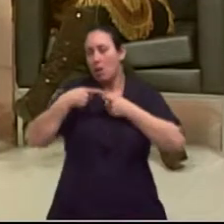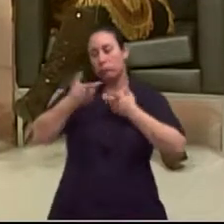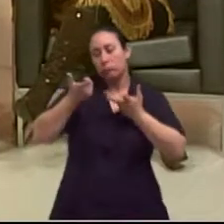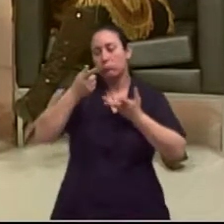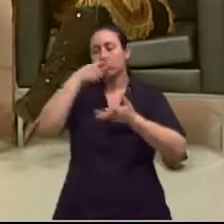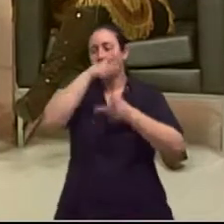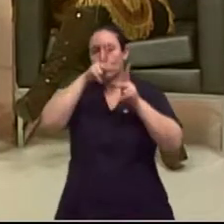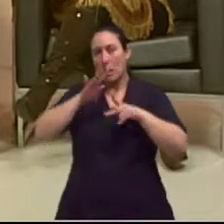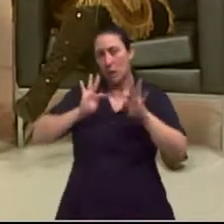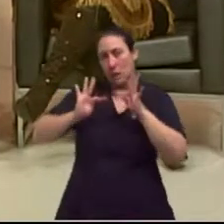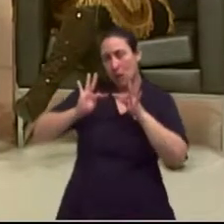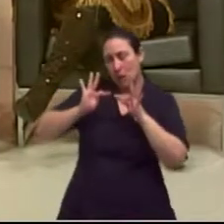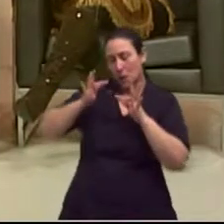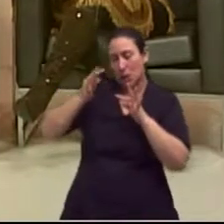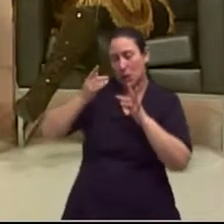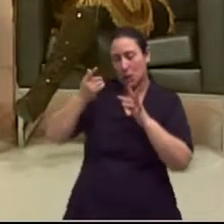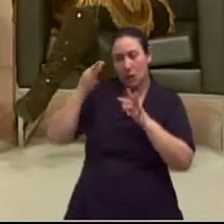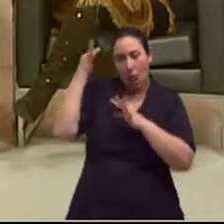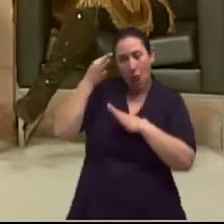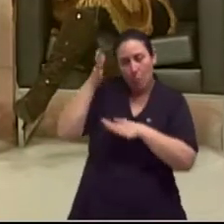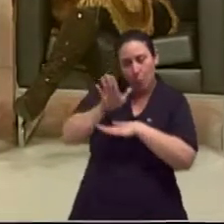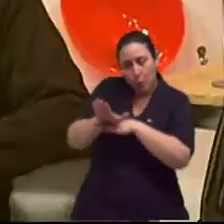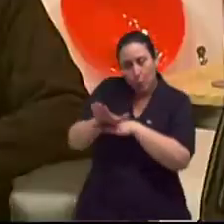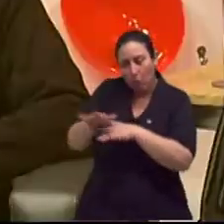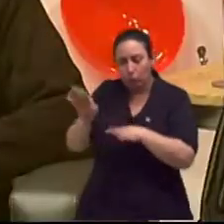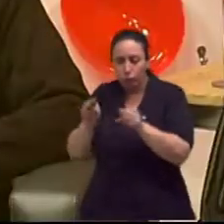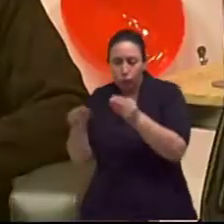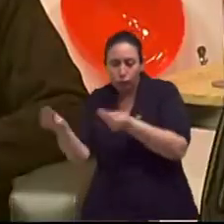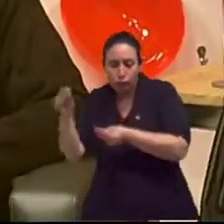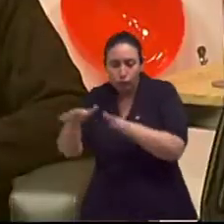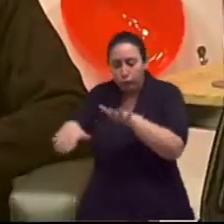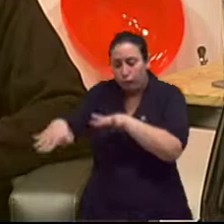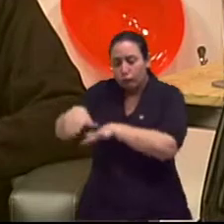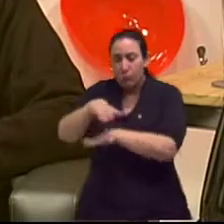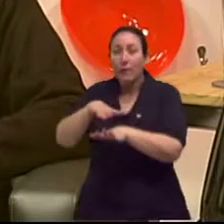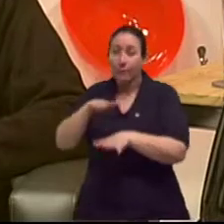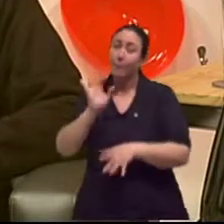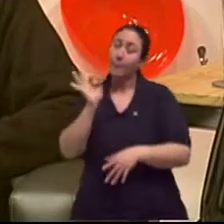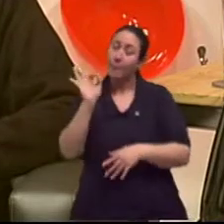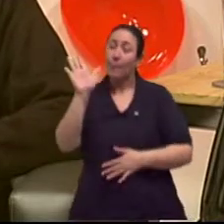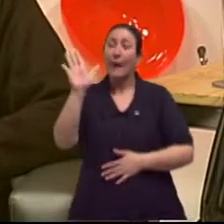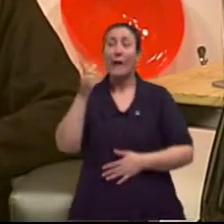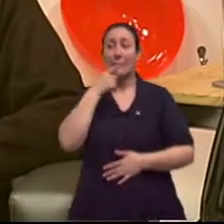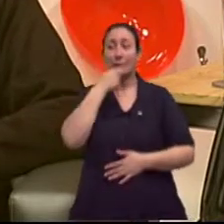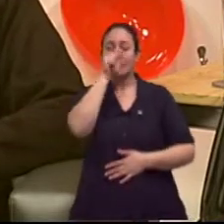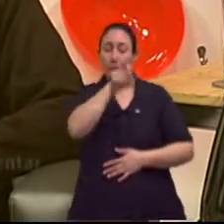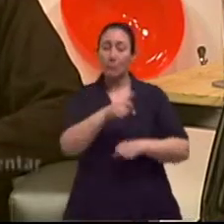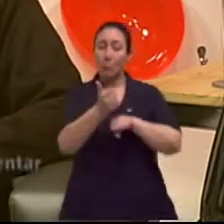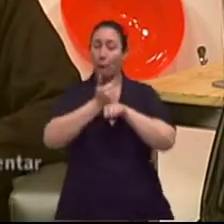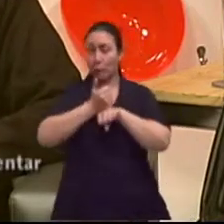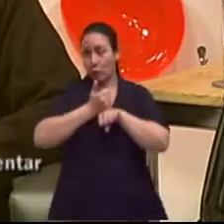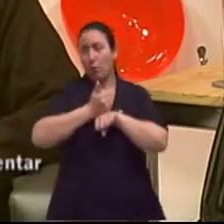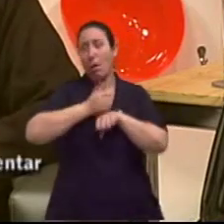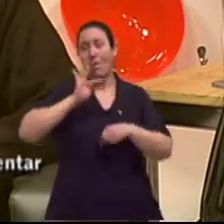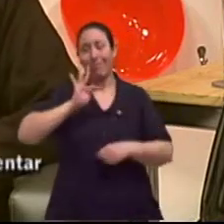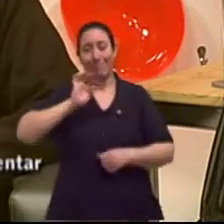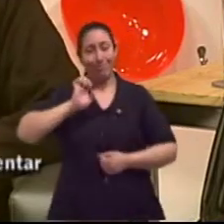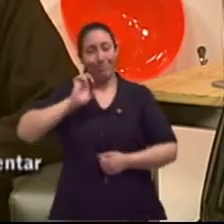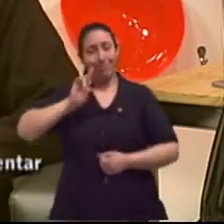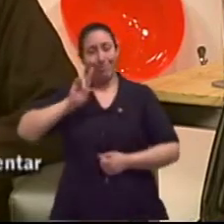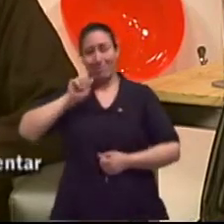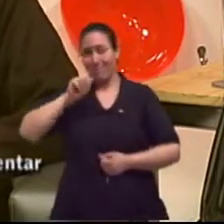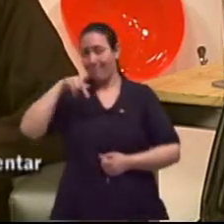O terapeuta é um meio do caminho, vamos dizer assim. Ah, ok. A função dele. vai captar a energia que se chama de